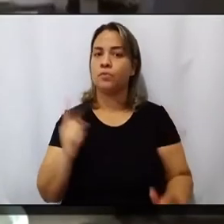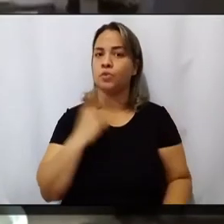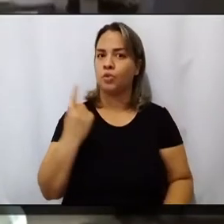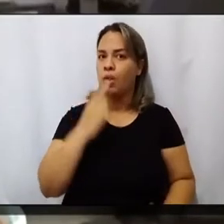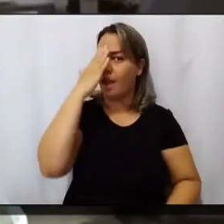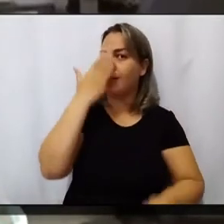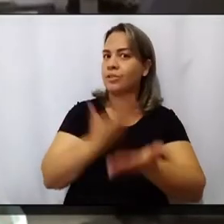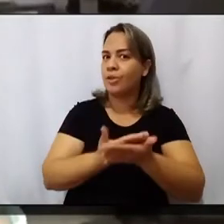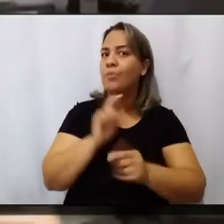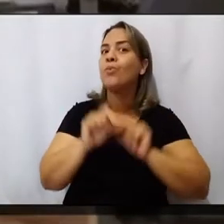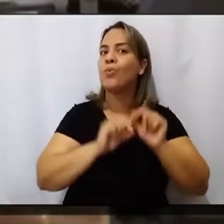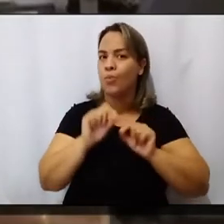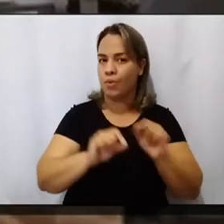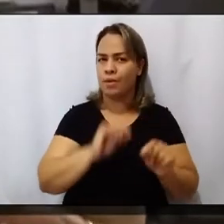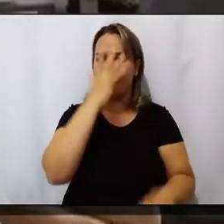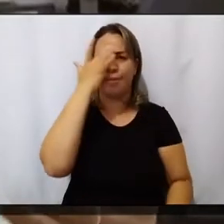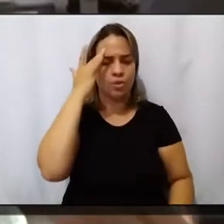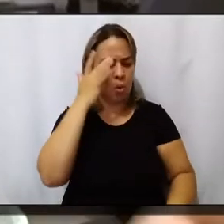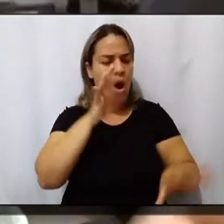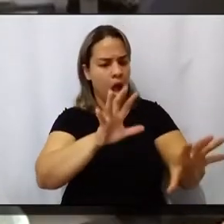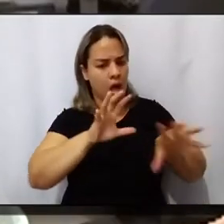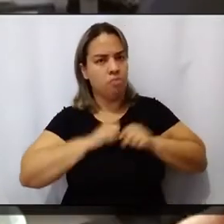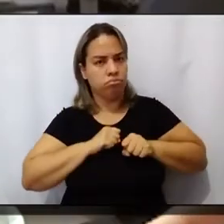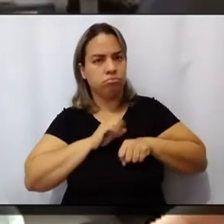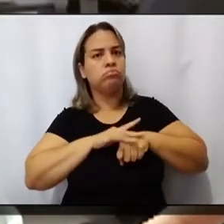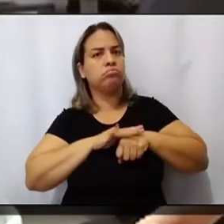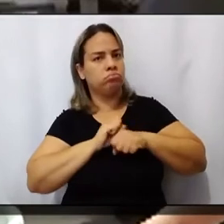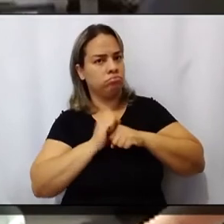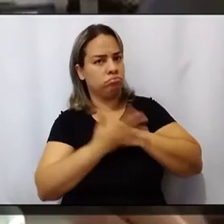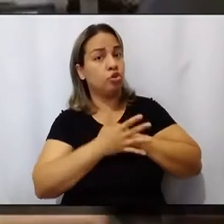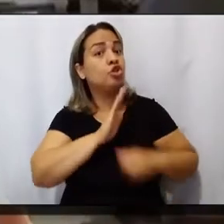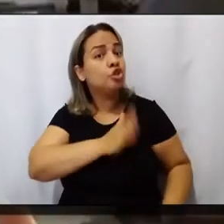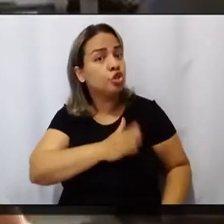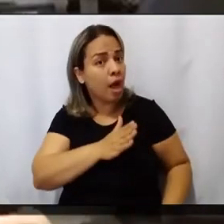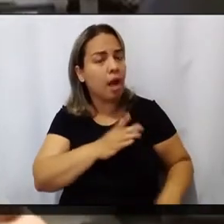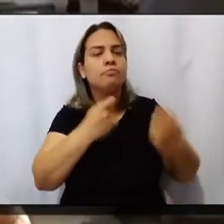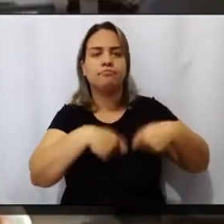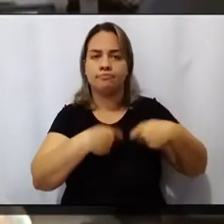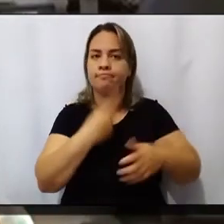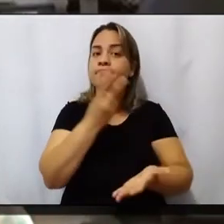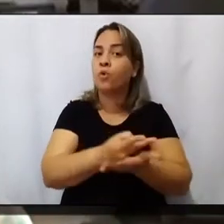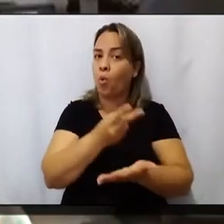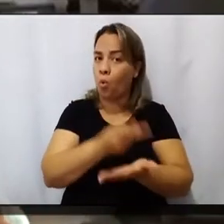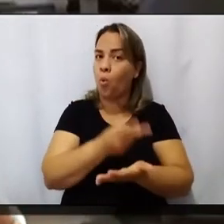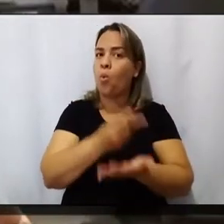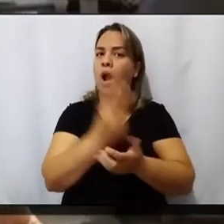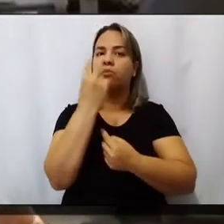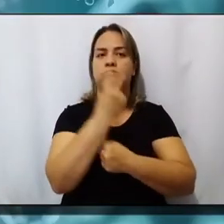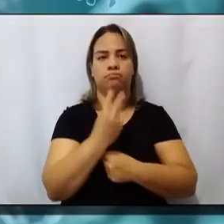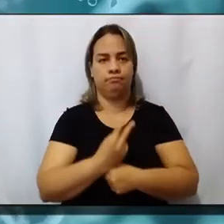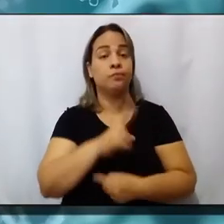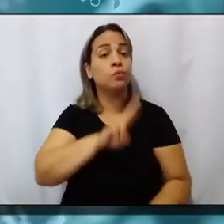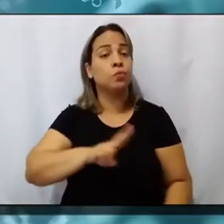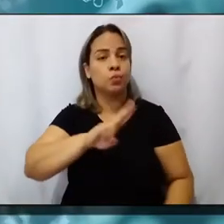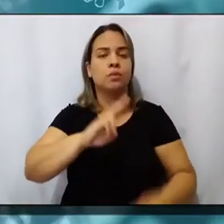razoável propor que as pessoas que já tiveram a infecção persistam adotando medidas preventivas,